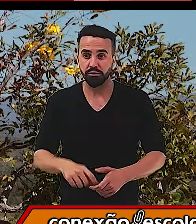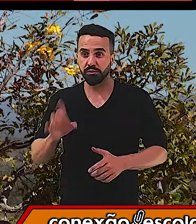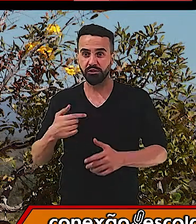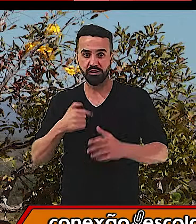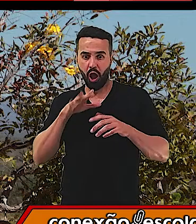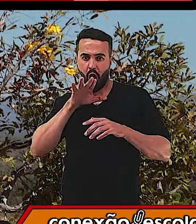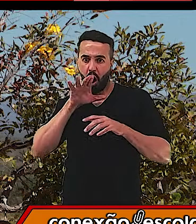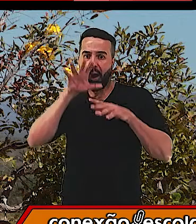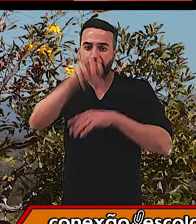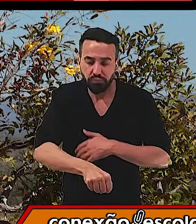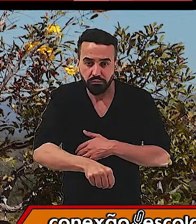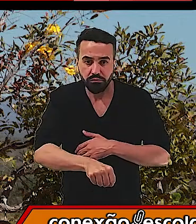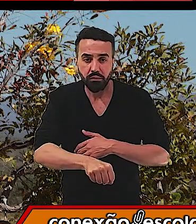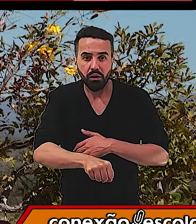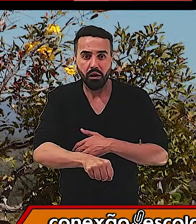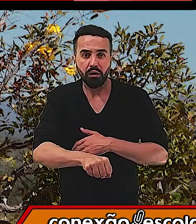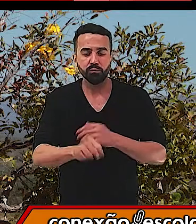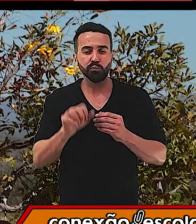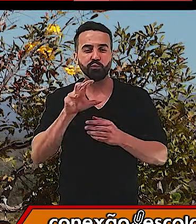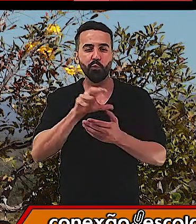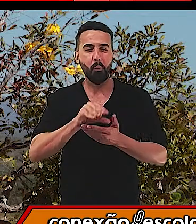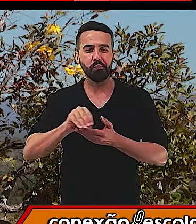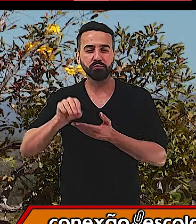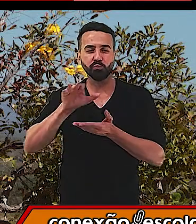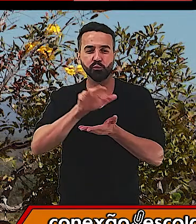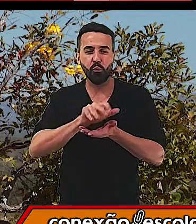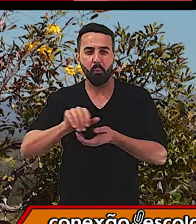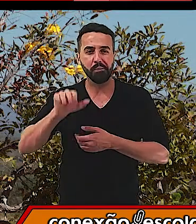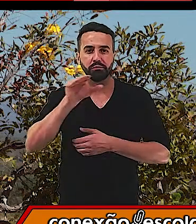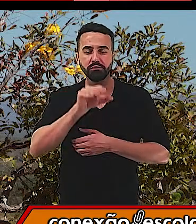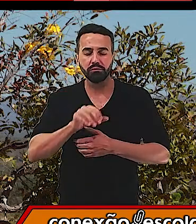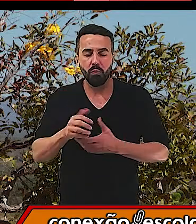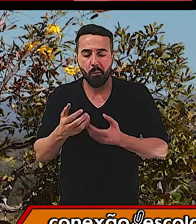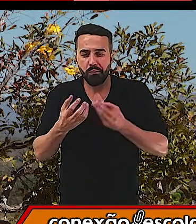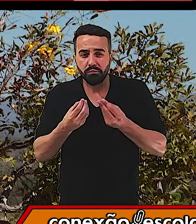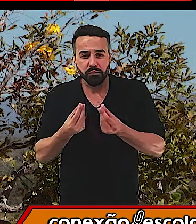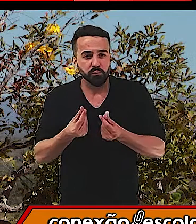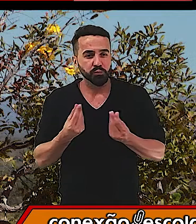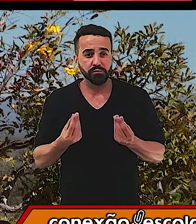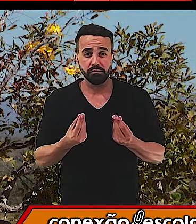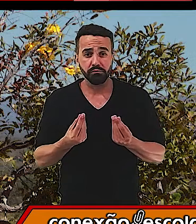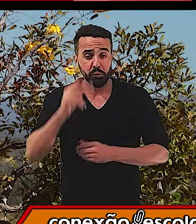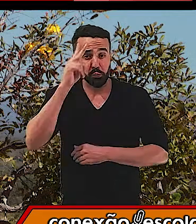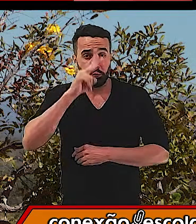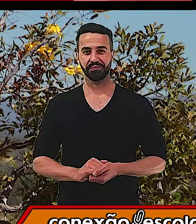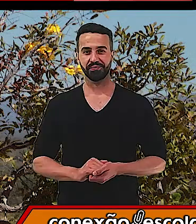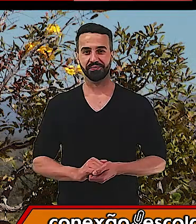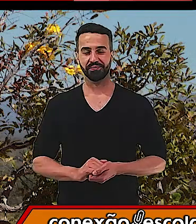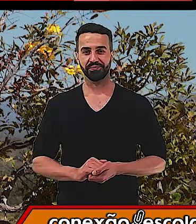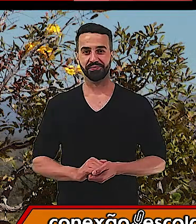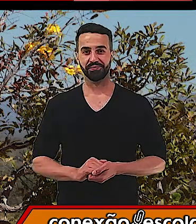a raposa mastigou e papou o bolinho. E aqui, acabou a história.